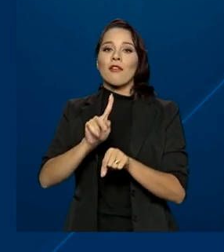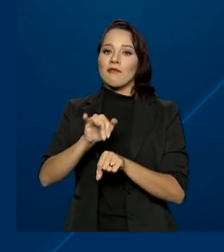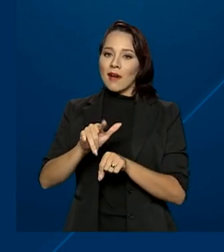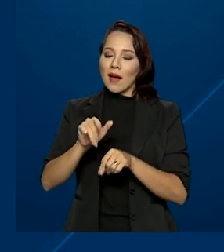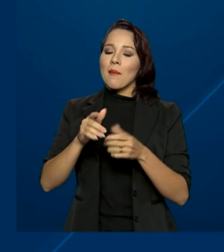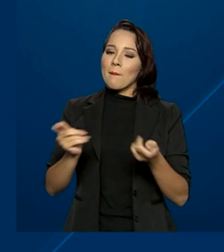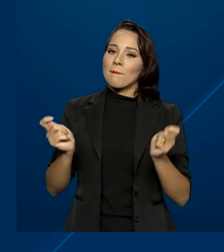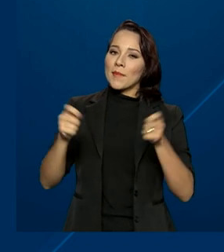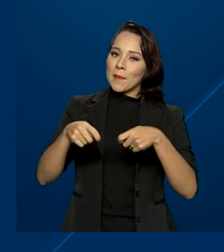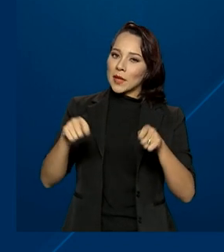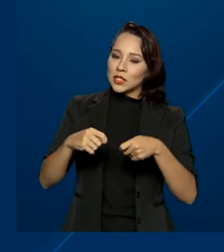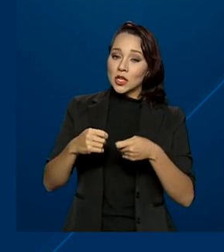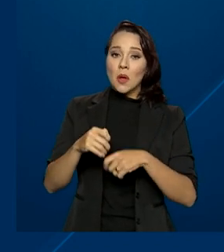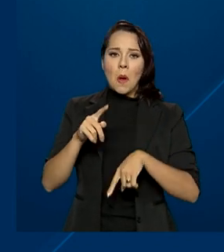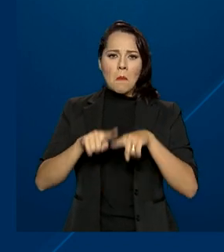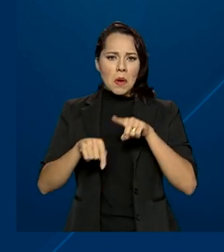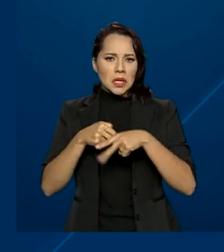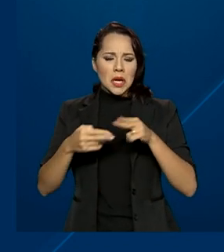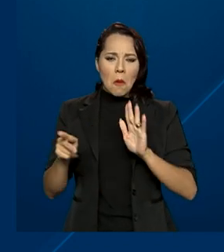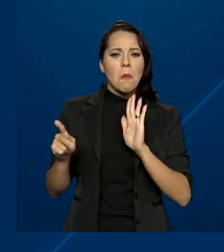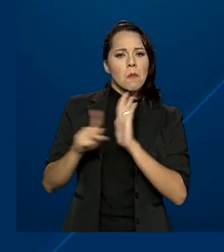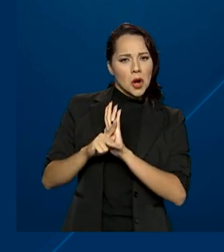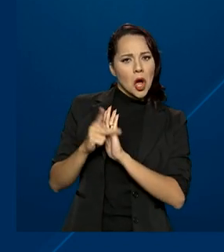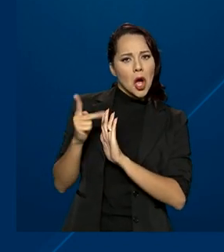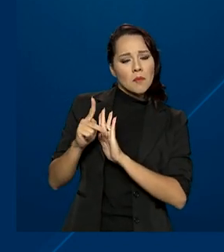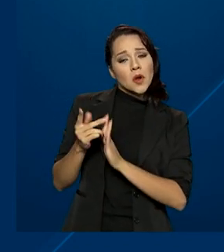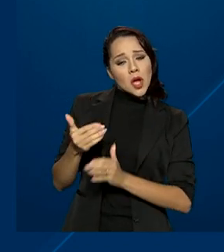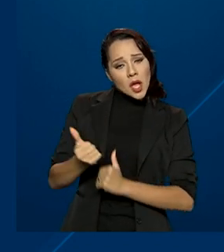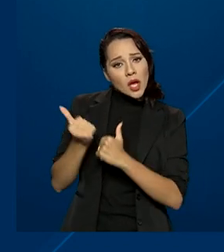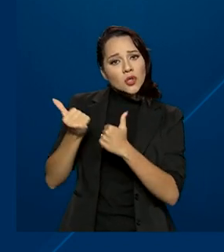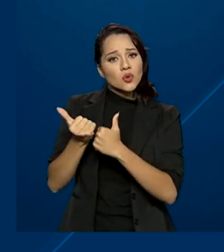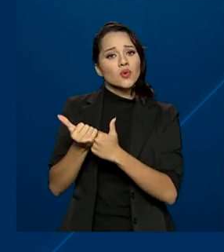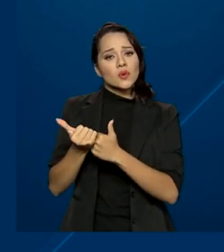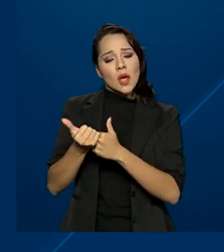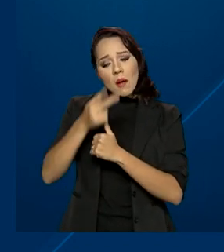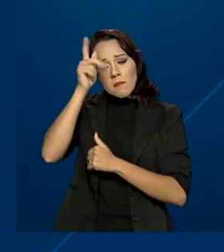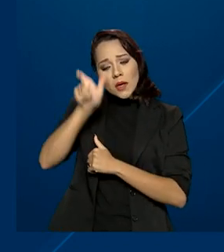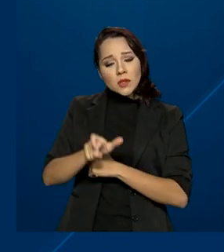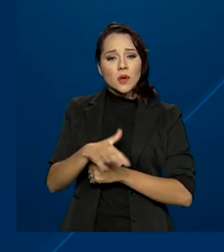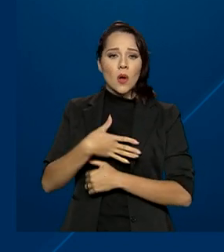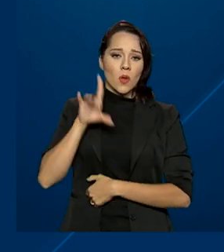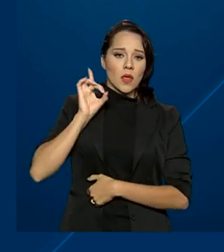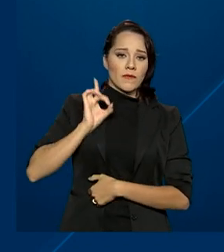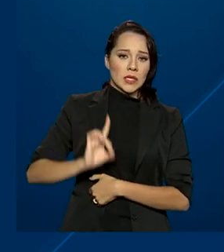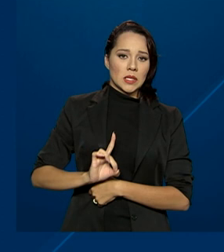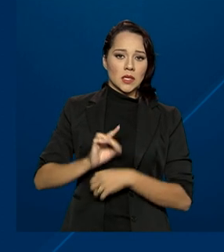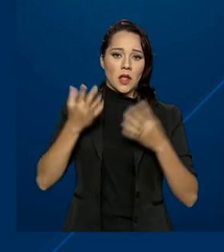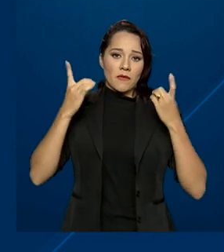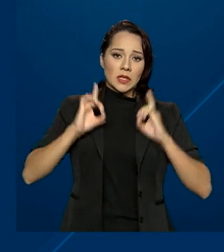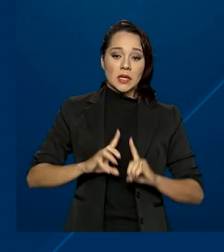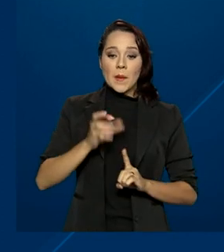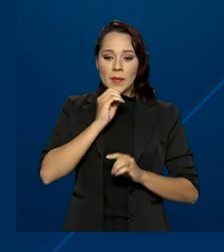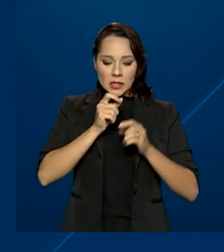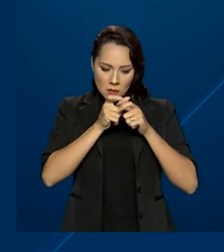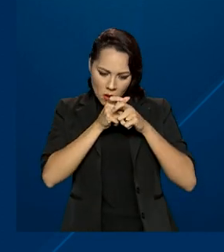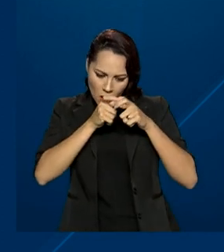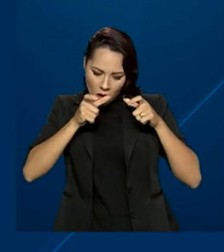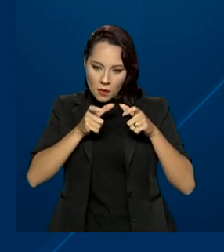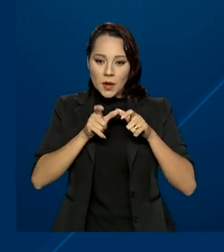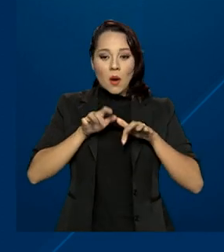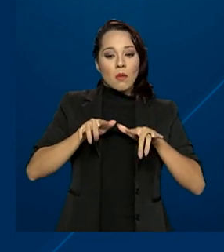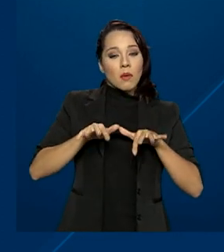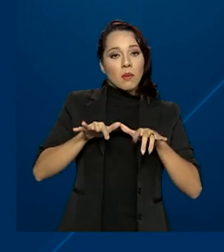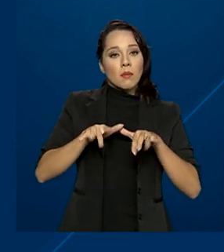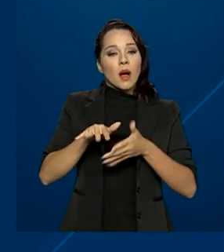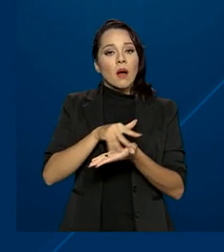será permitido levar materiais próprios que auxiliem os candidatos com deficiência, como lupa, máquina de